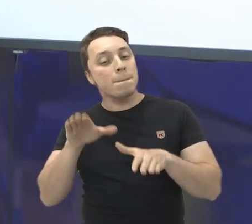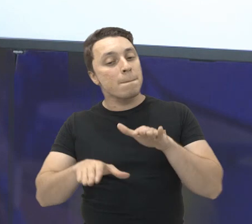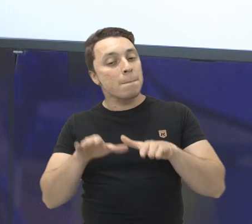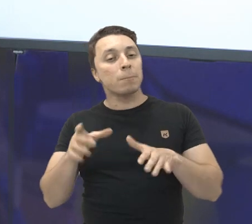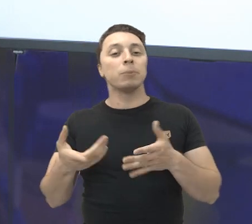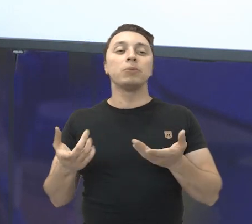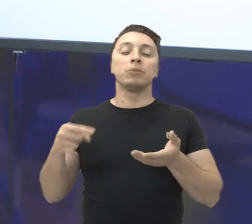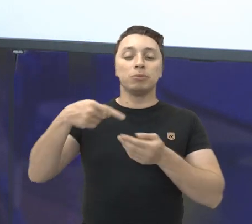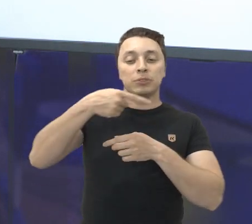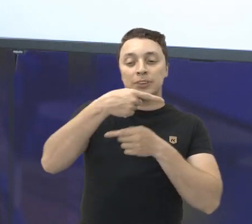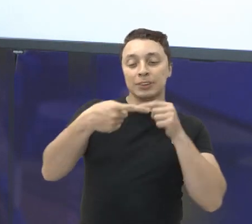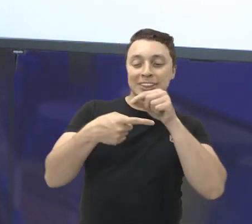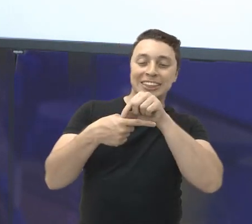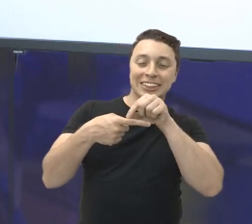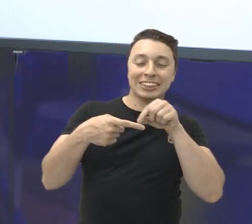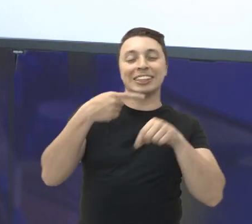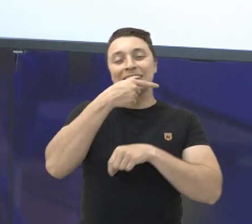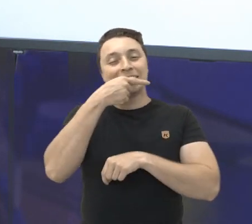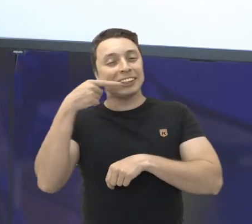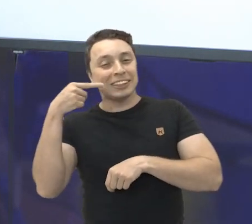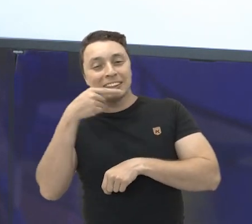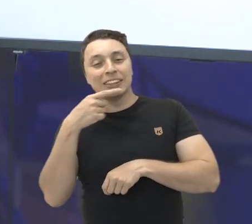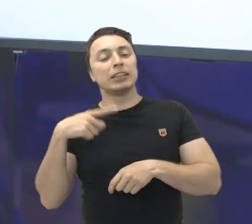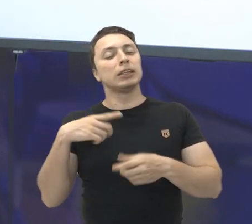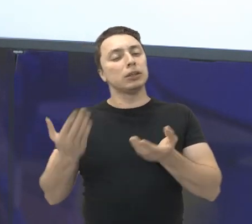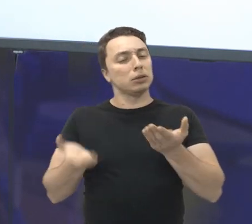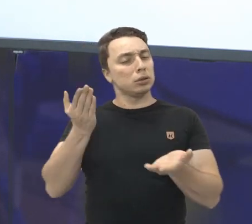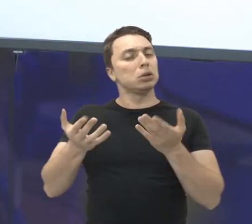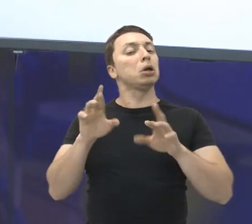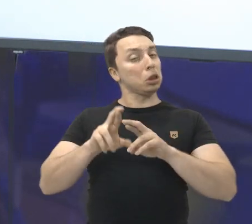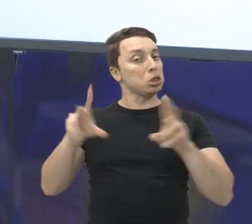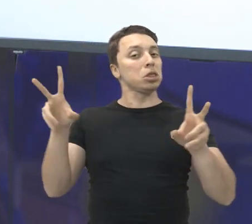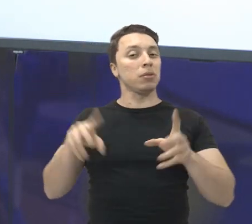dependendo do tamanho, são pesos diferentes.